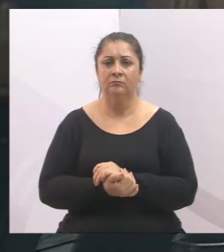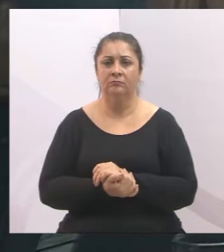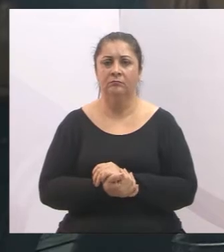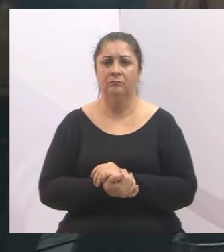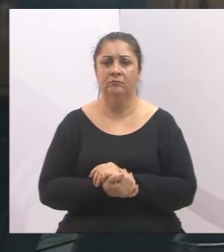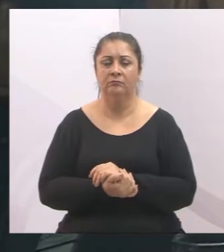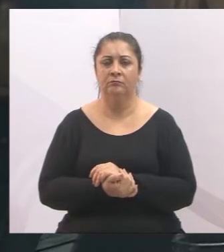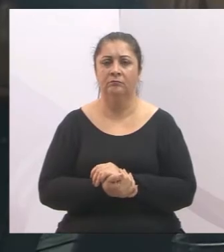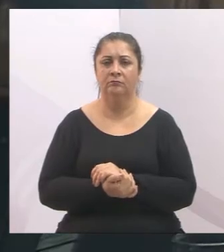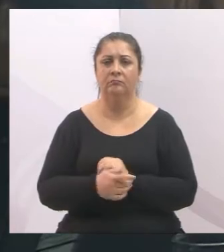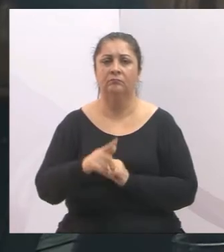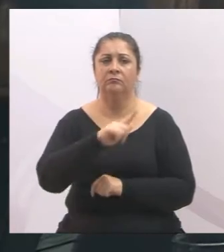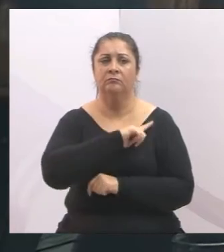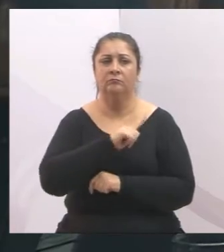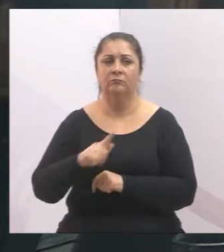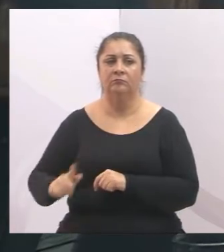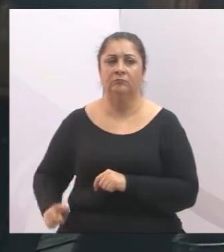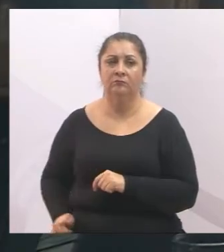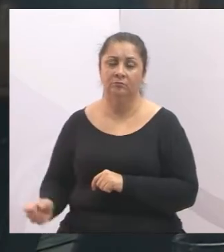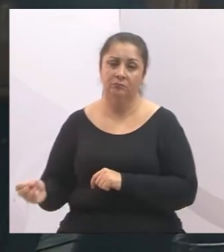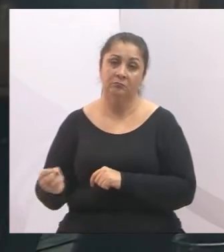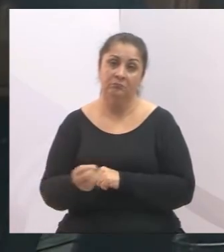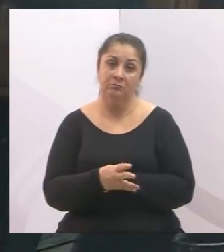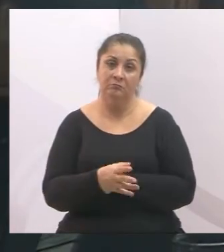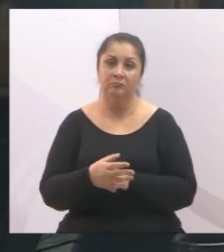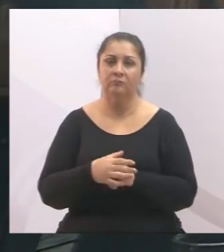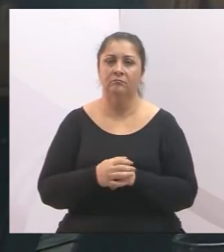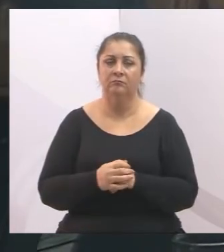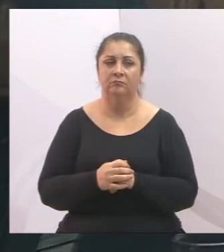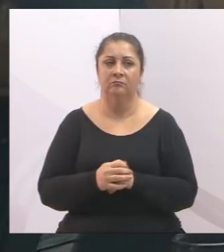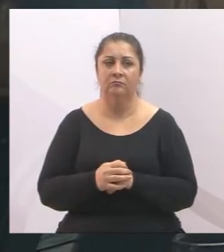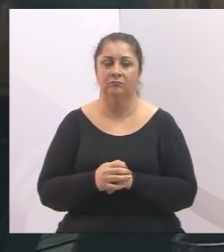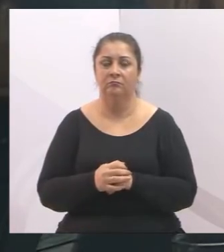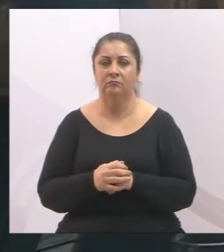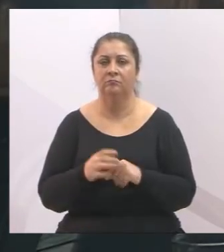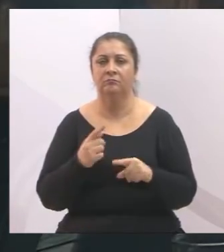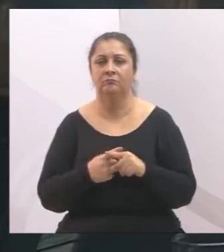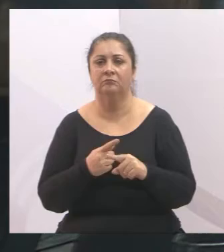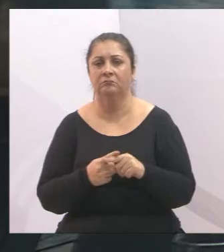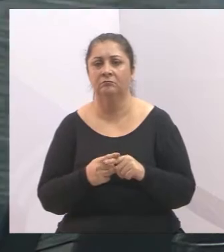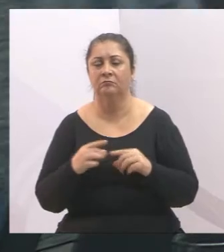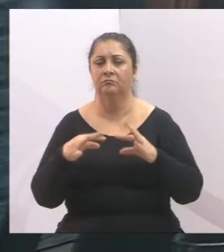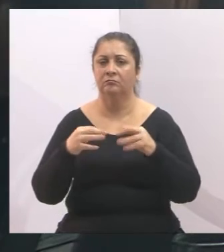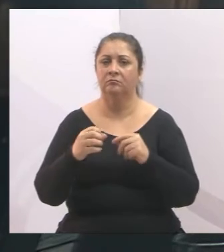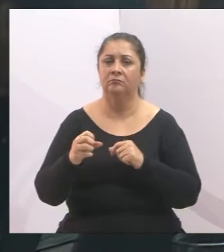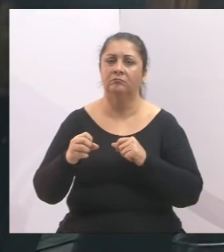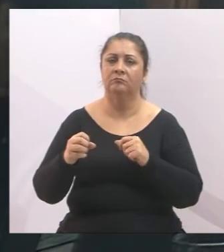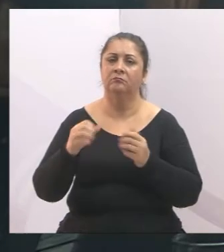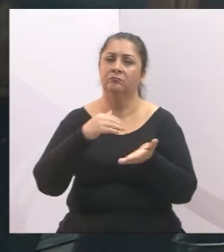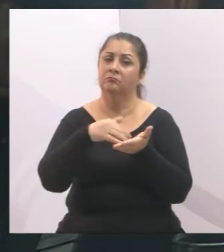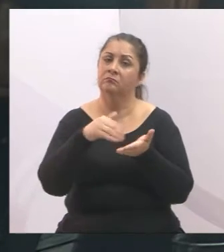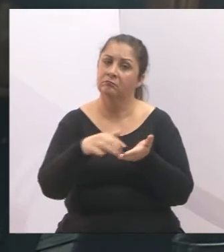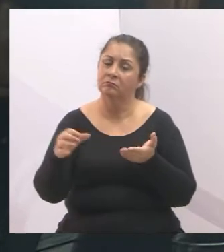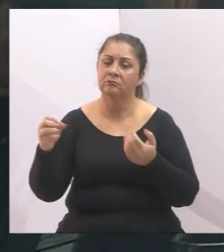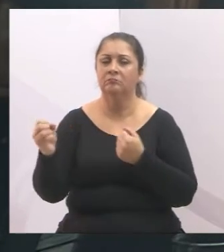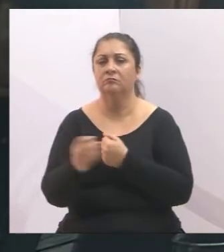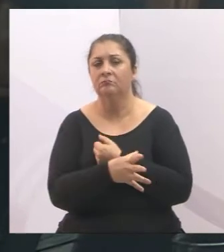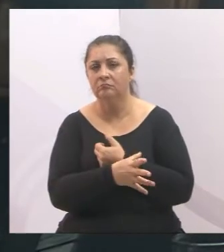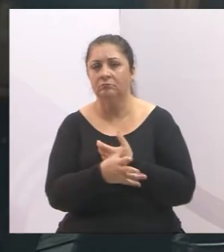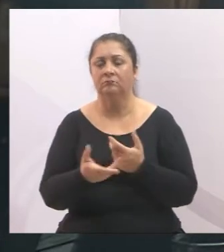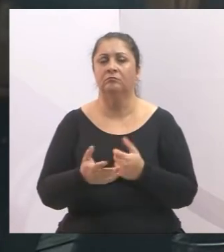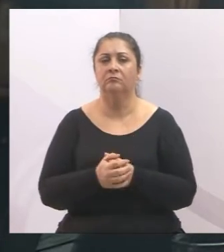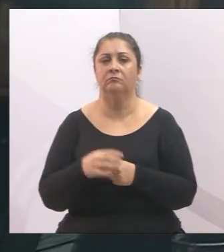governo novo porque se renova o governo, se renova o secretariado, então nós vamos